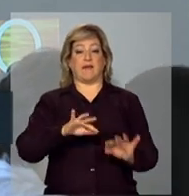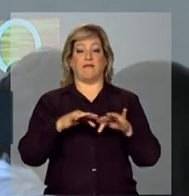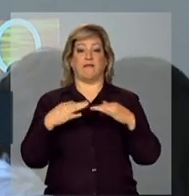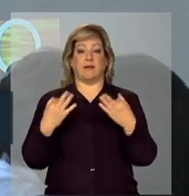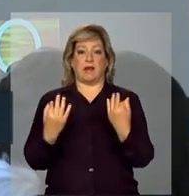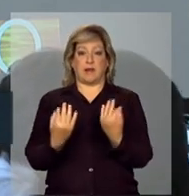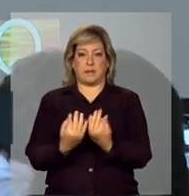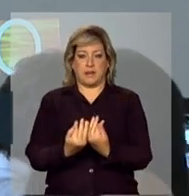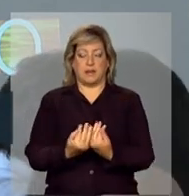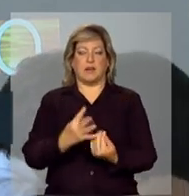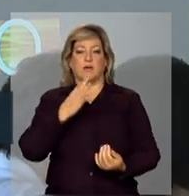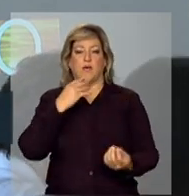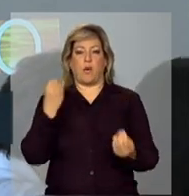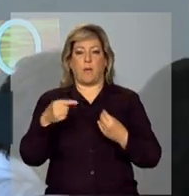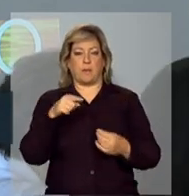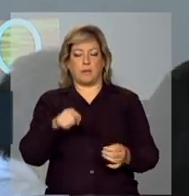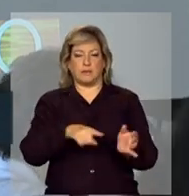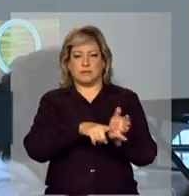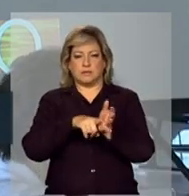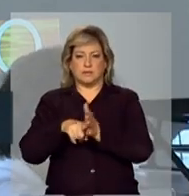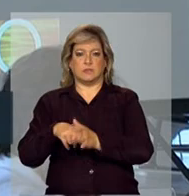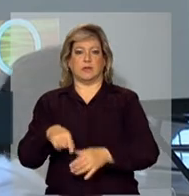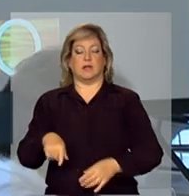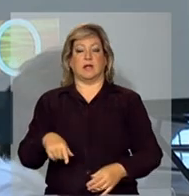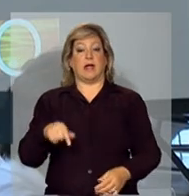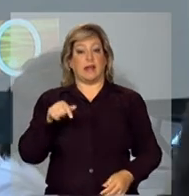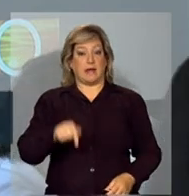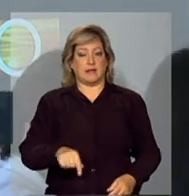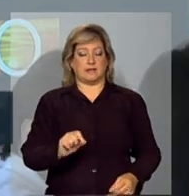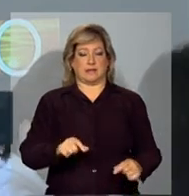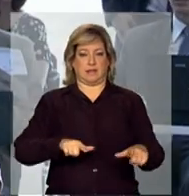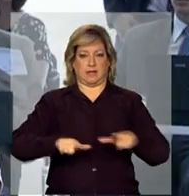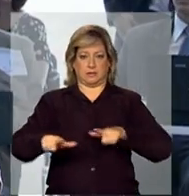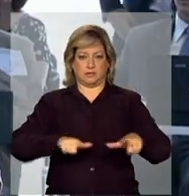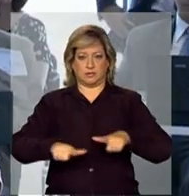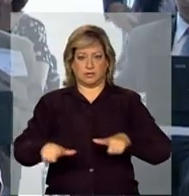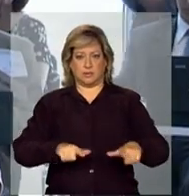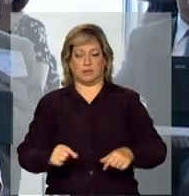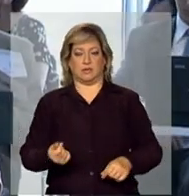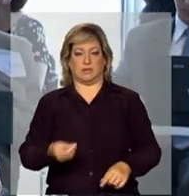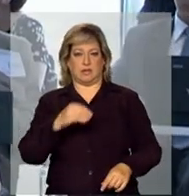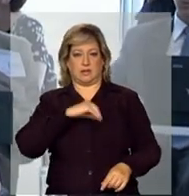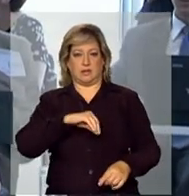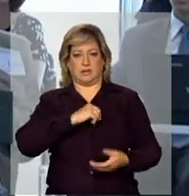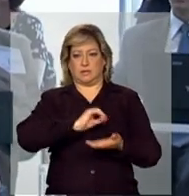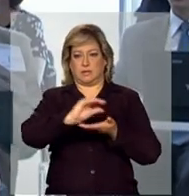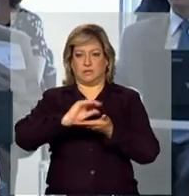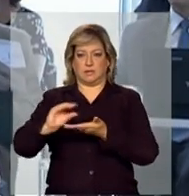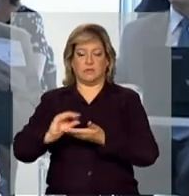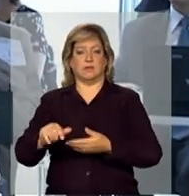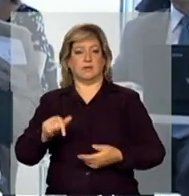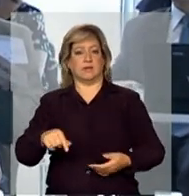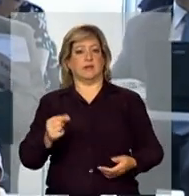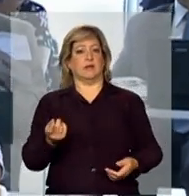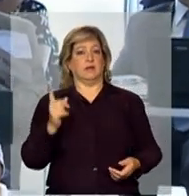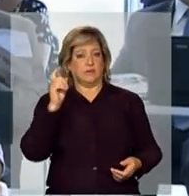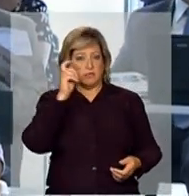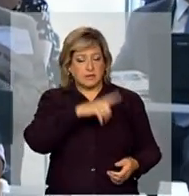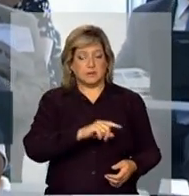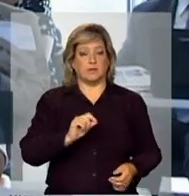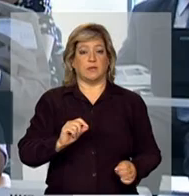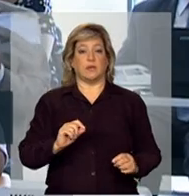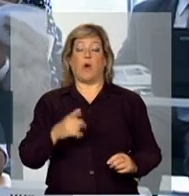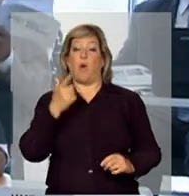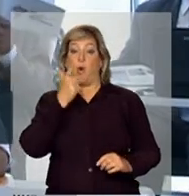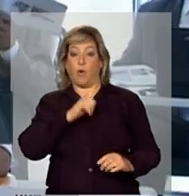mapa, as ações de transferência de renda, elas são ações relativamente simples. Foi difícil chegar nesse resultado, mas,